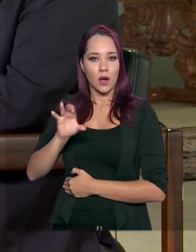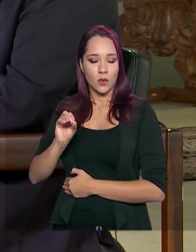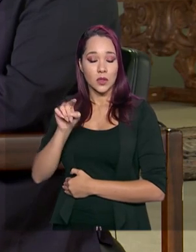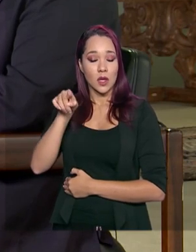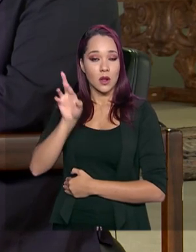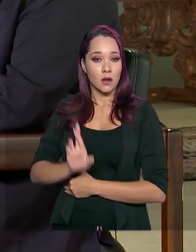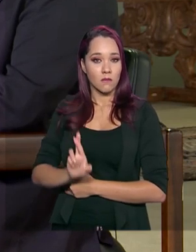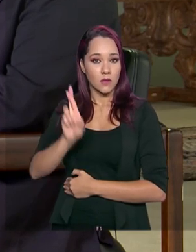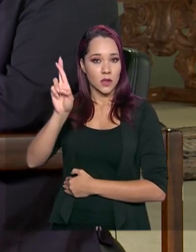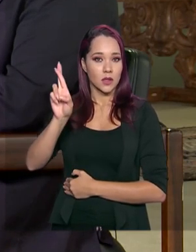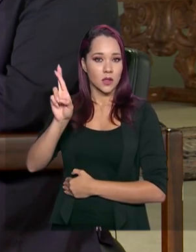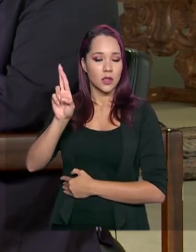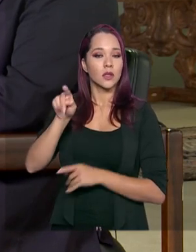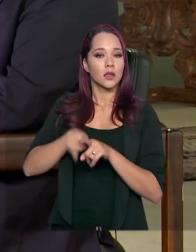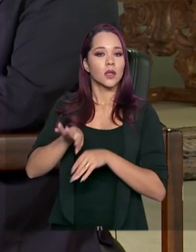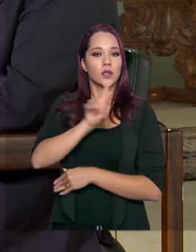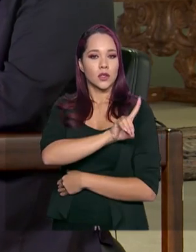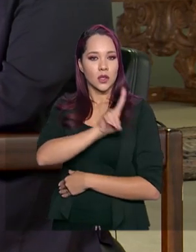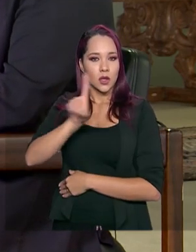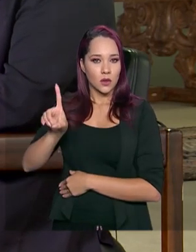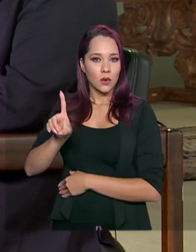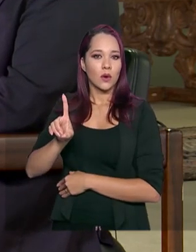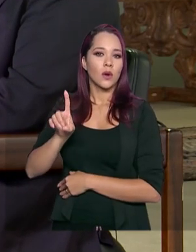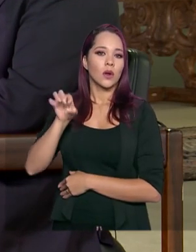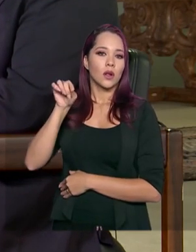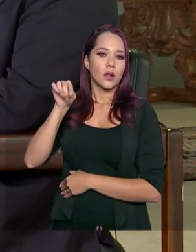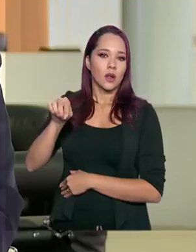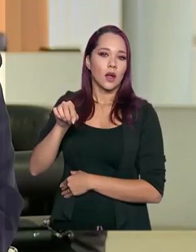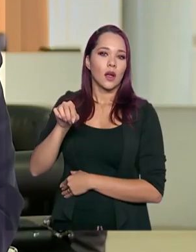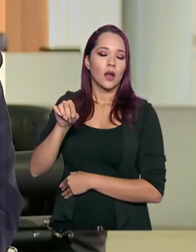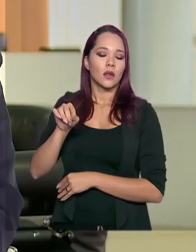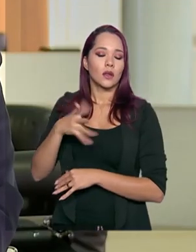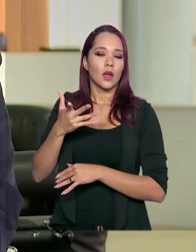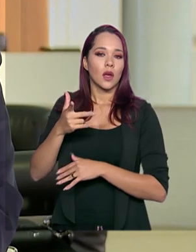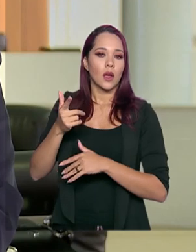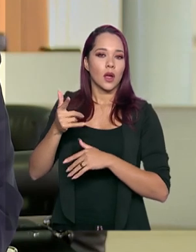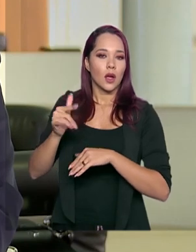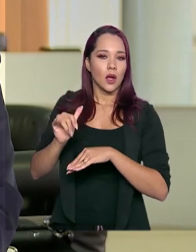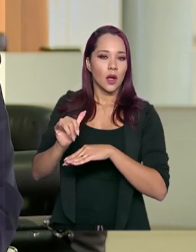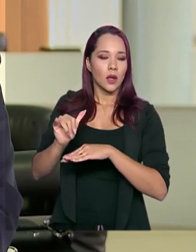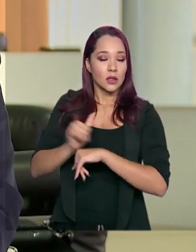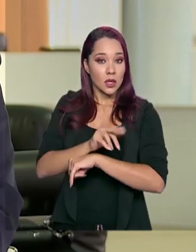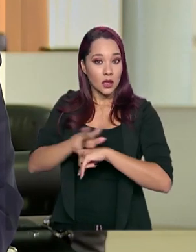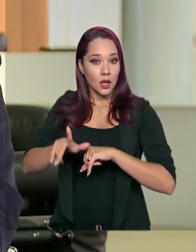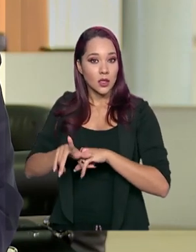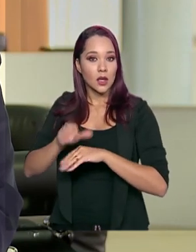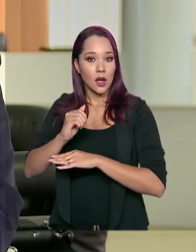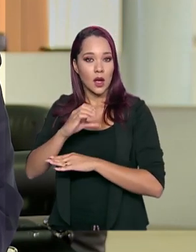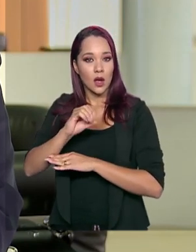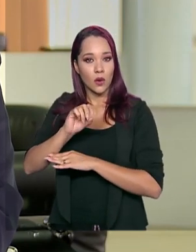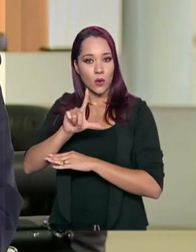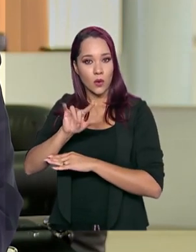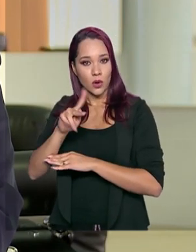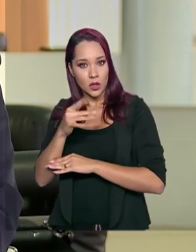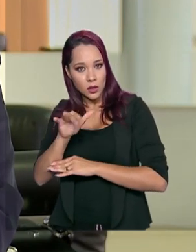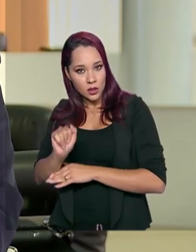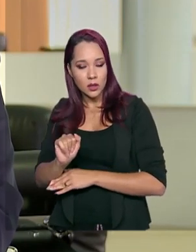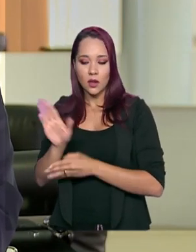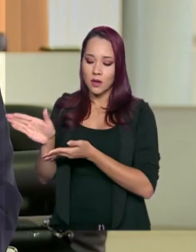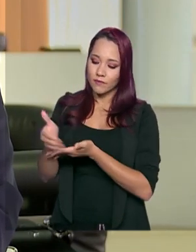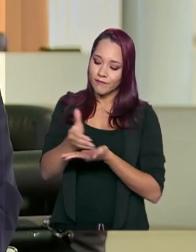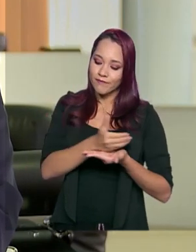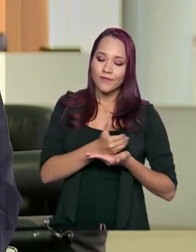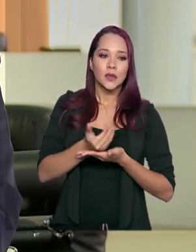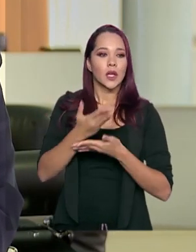e o diretor da Operação Acolhida, o comandante da Operação Acolhida. A Operação Acolhida, que começou recebendo e cuidando de